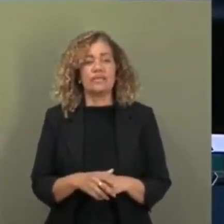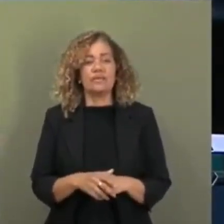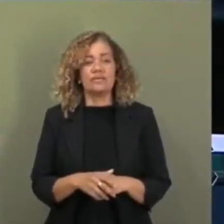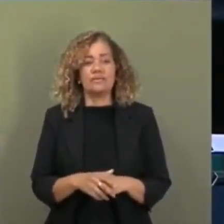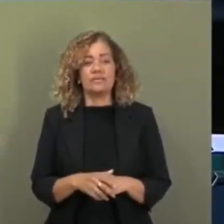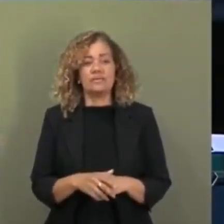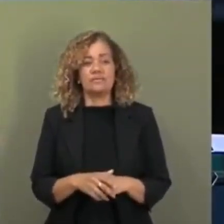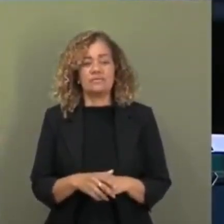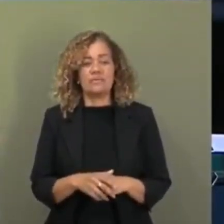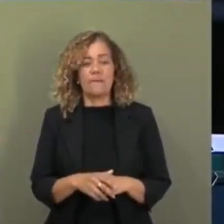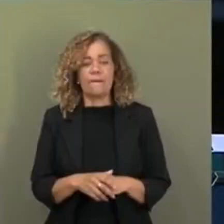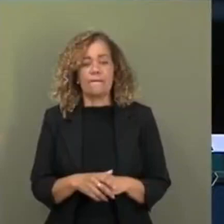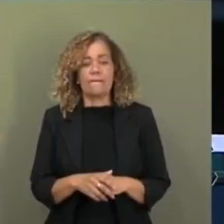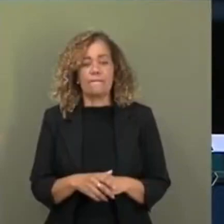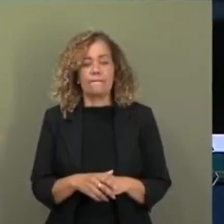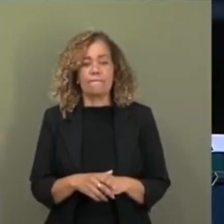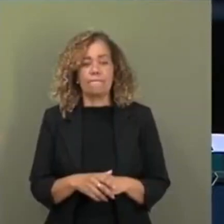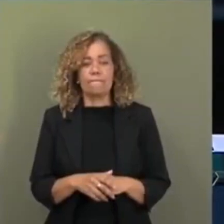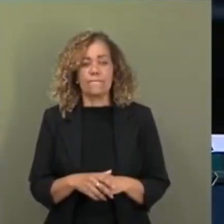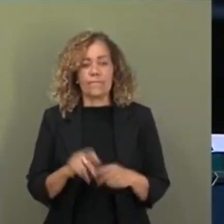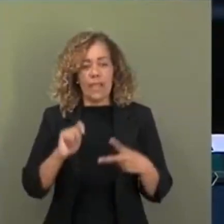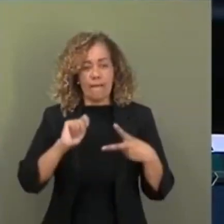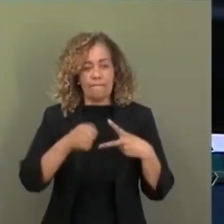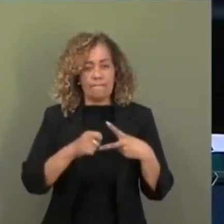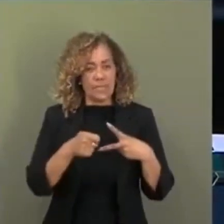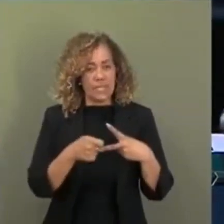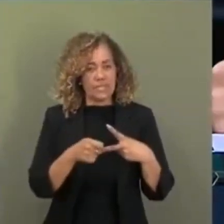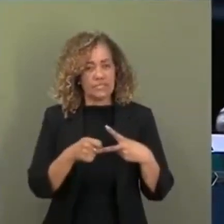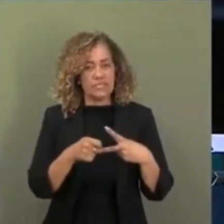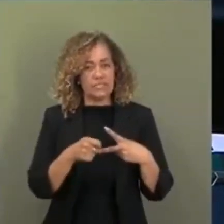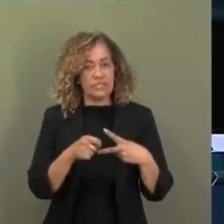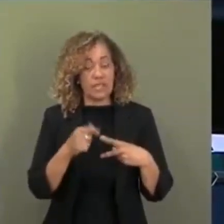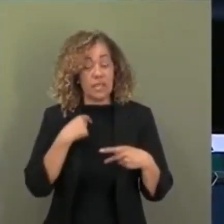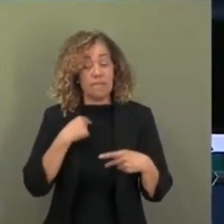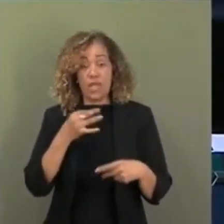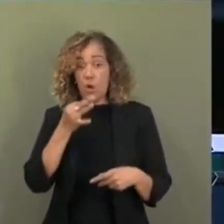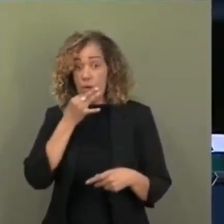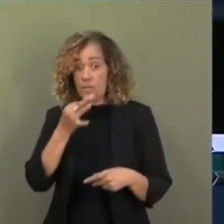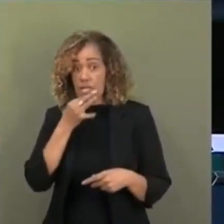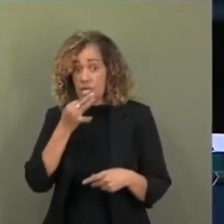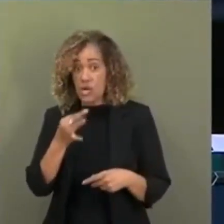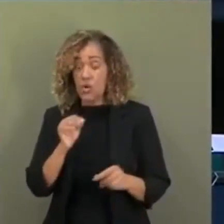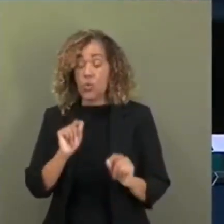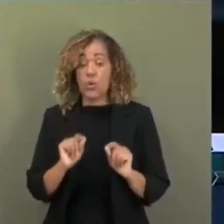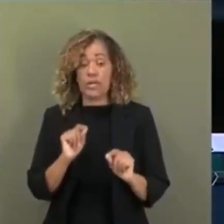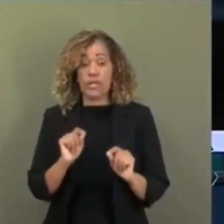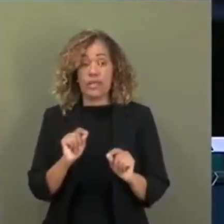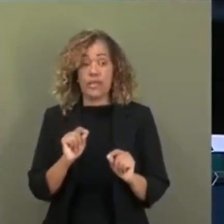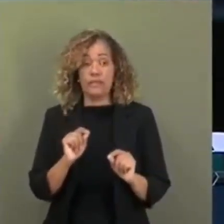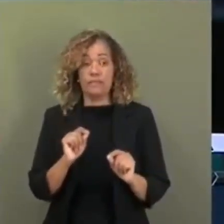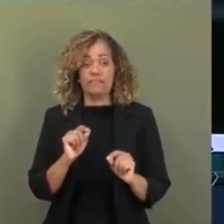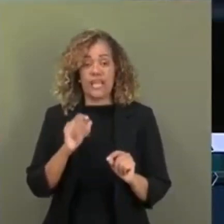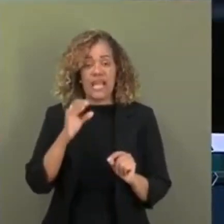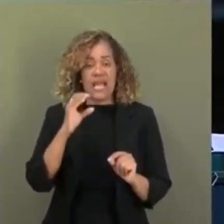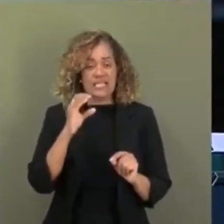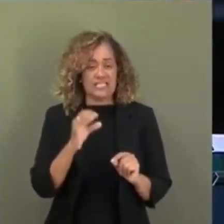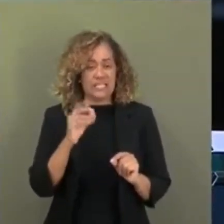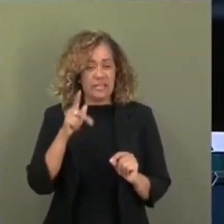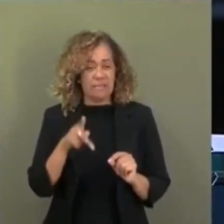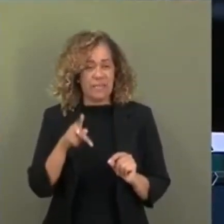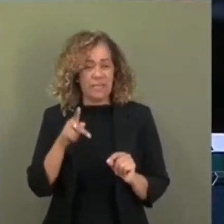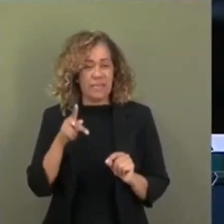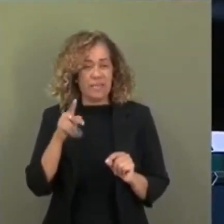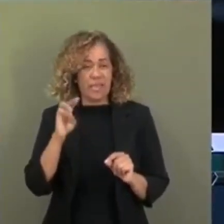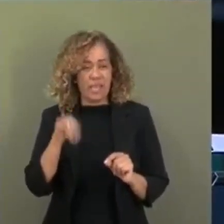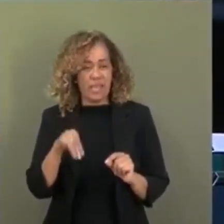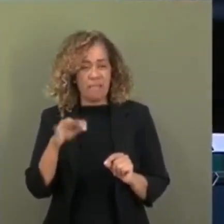existe isso. Inclusive, um posicionamento meu, do Banco Central, eu acho que a CPMF não é um imposto eficiente.